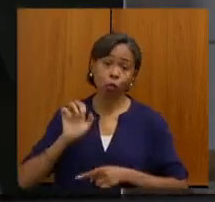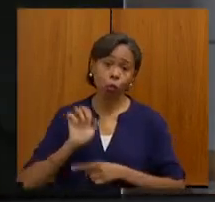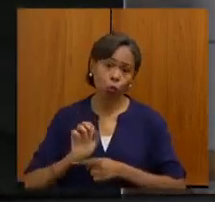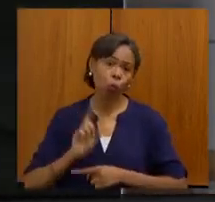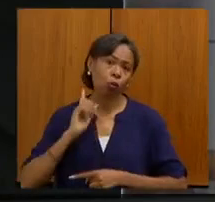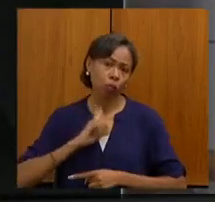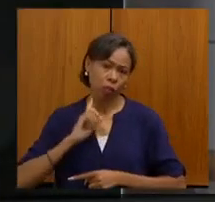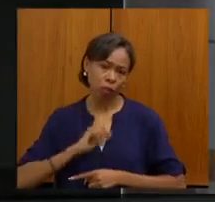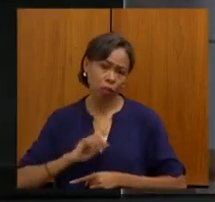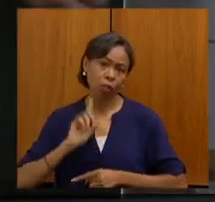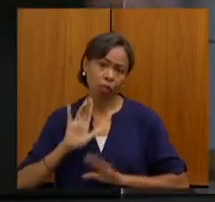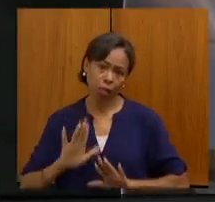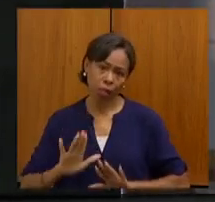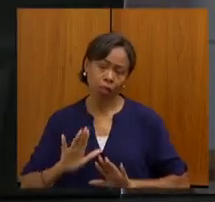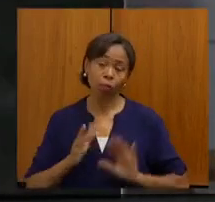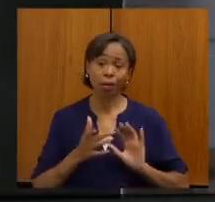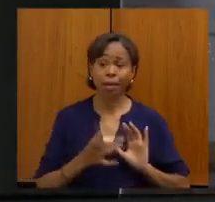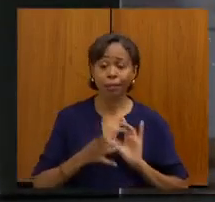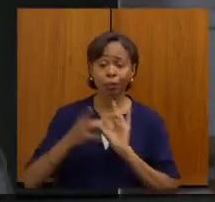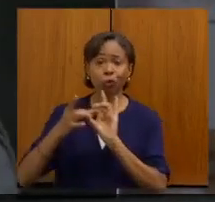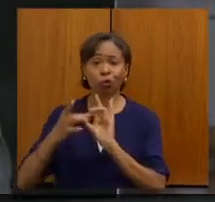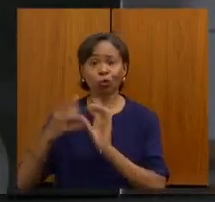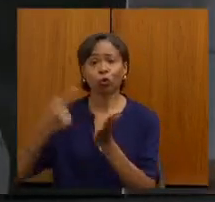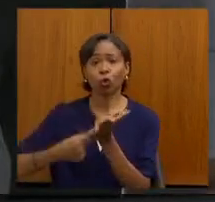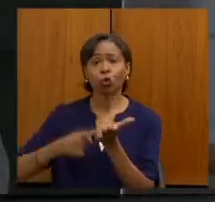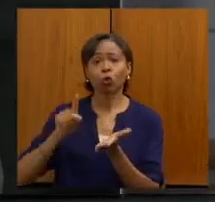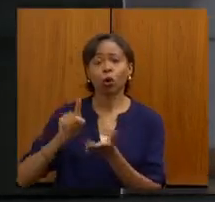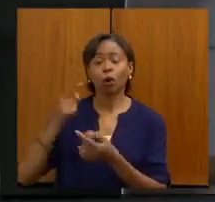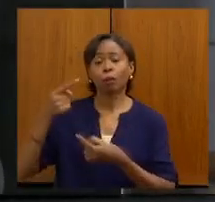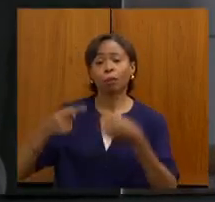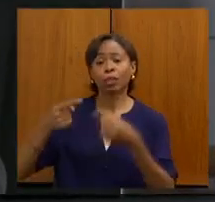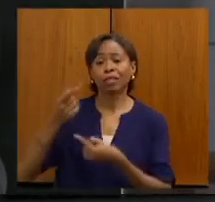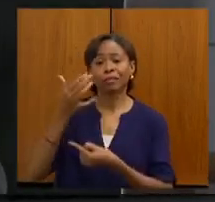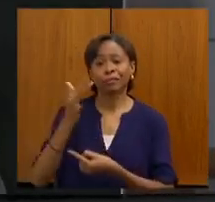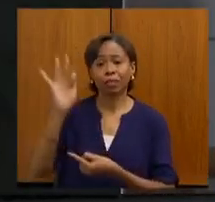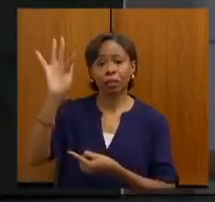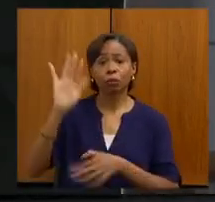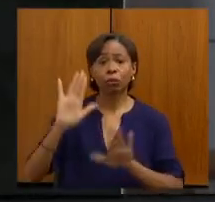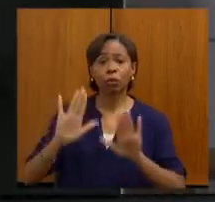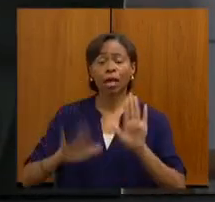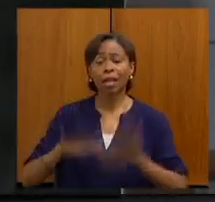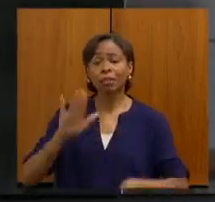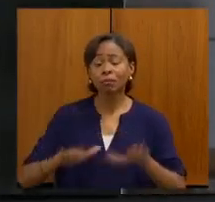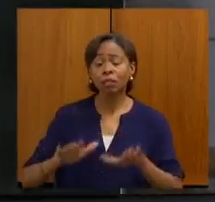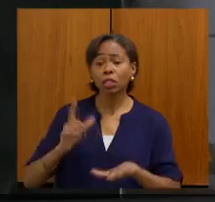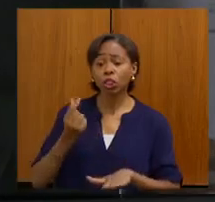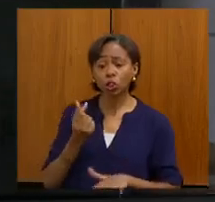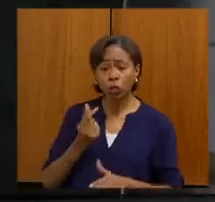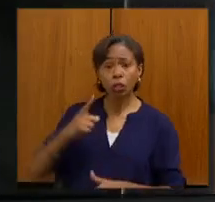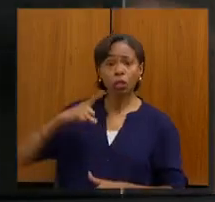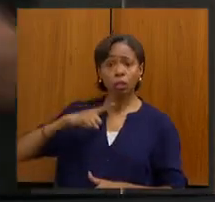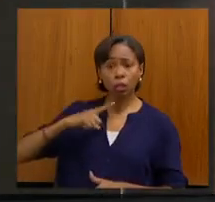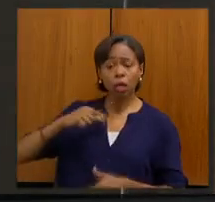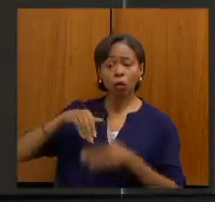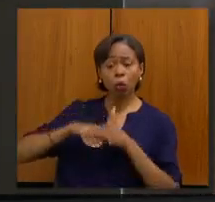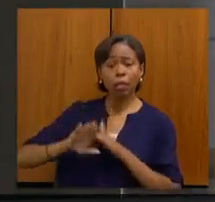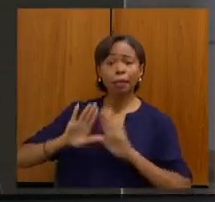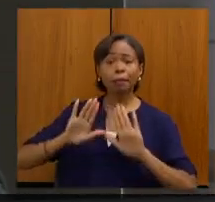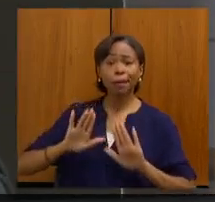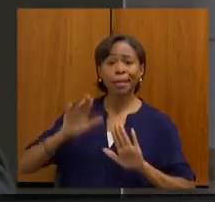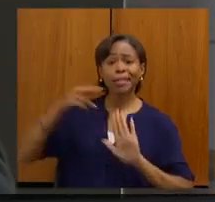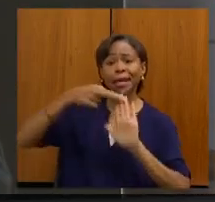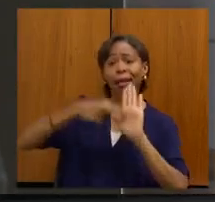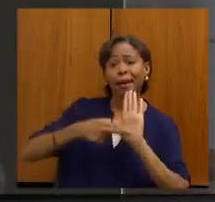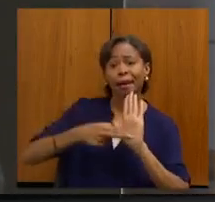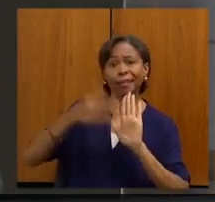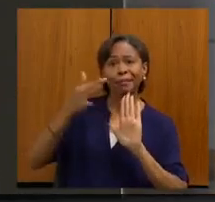destravamento da política federal. Porque muitas coisas, mesmo querendo, mesmo com o dinheiro na conta, infelizmente, nós temos uma diretriz federal que você